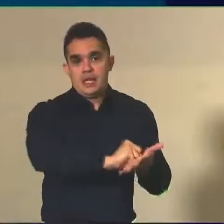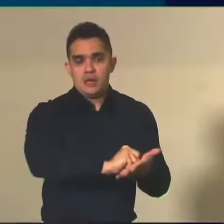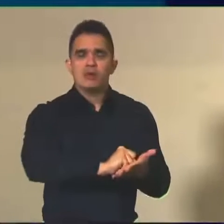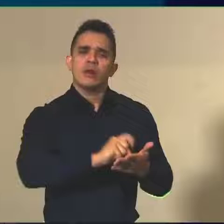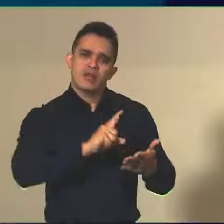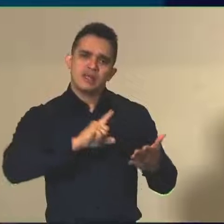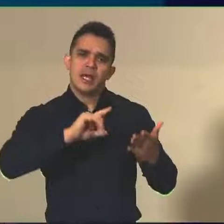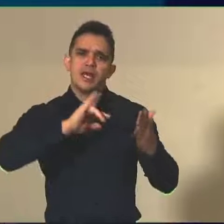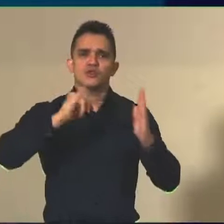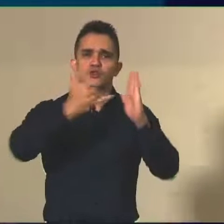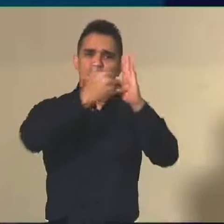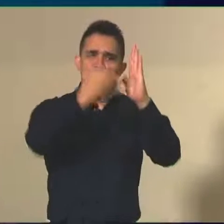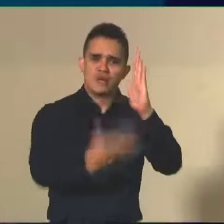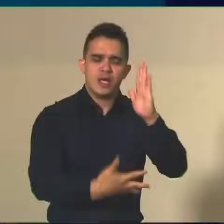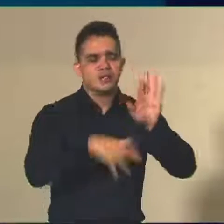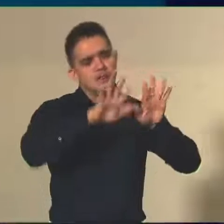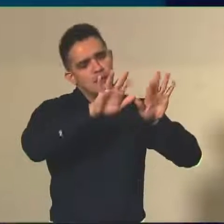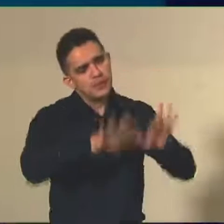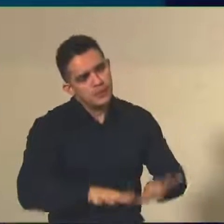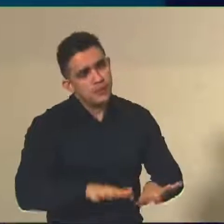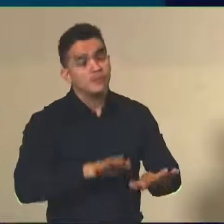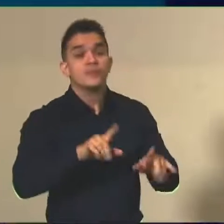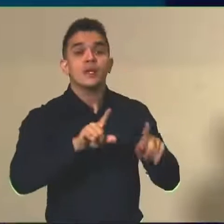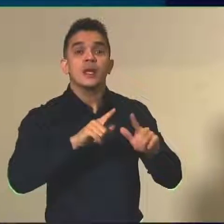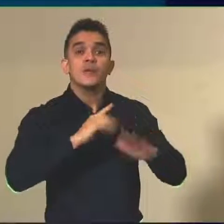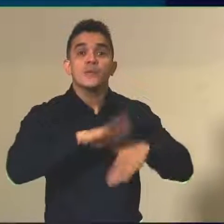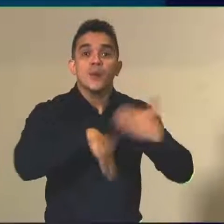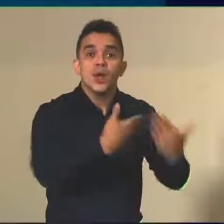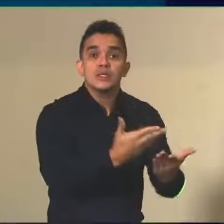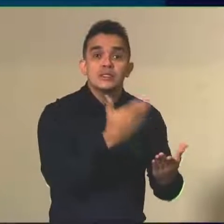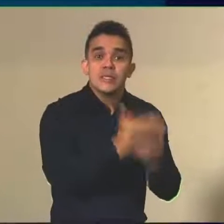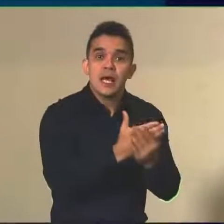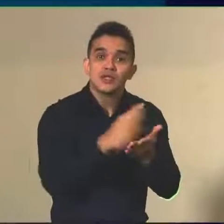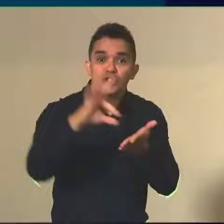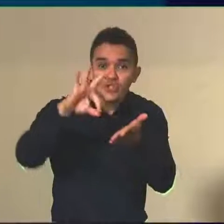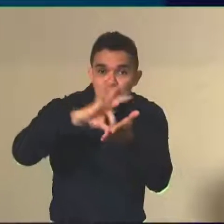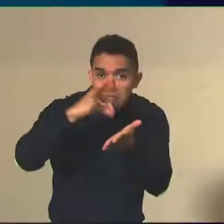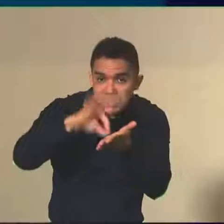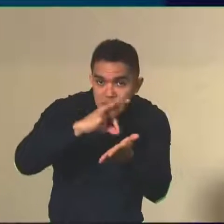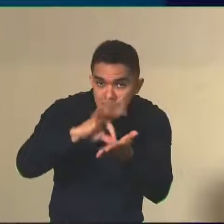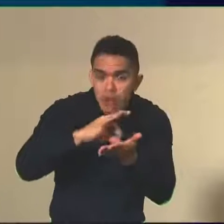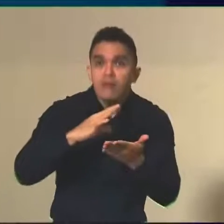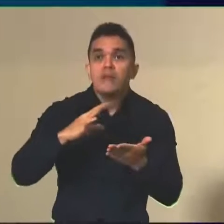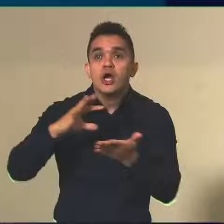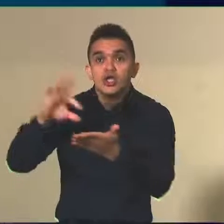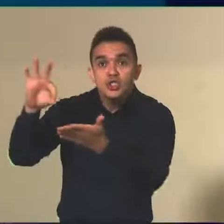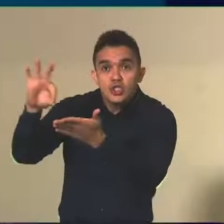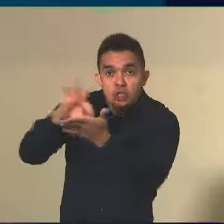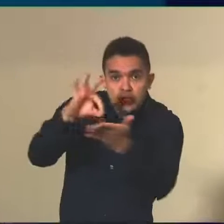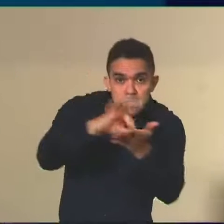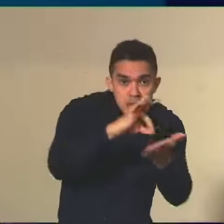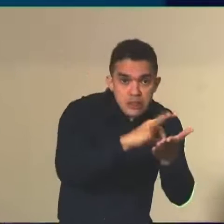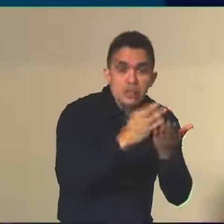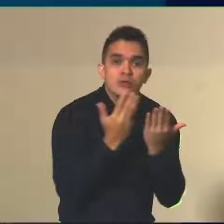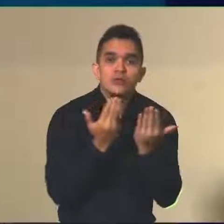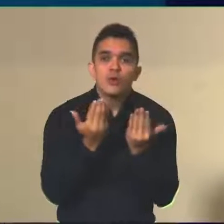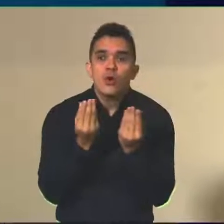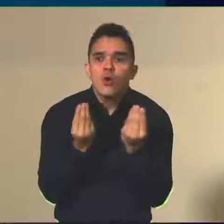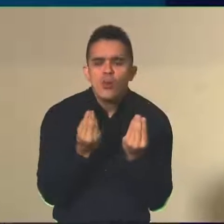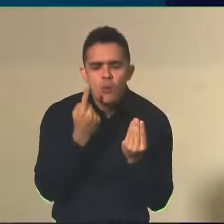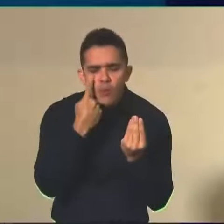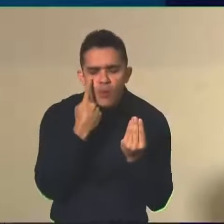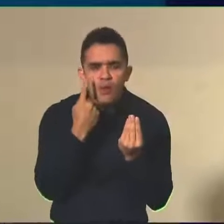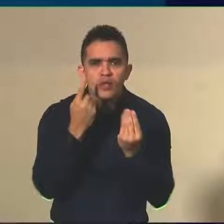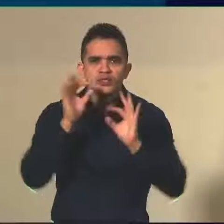justificativa, em seguida o processo de inscrição, daí, com os inscritos, a gente passa para o processo de ensalamento, que é